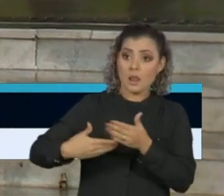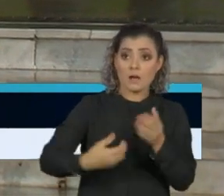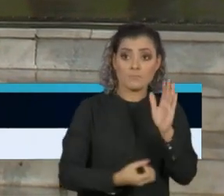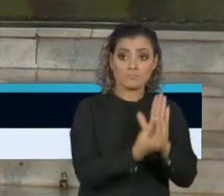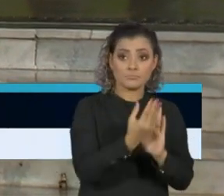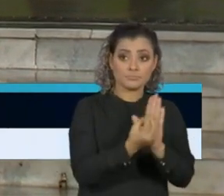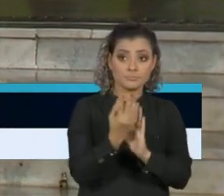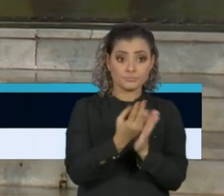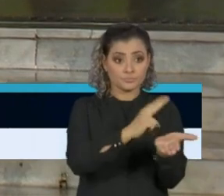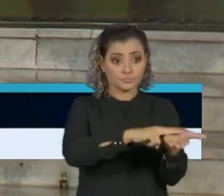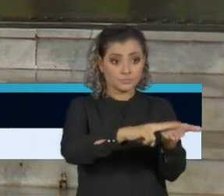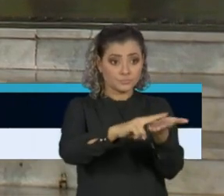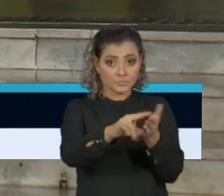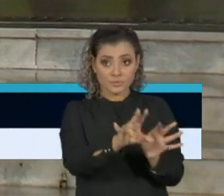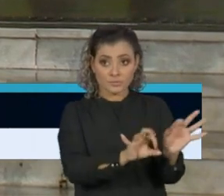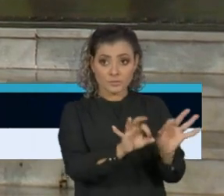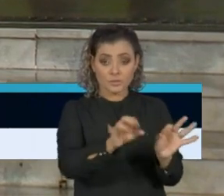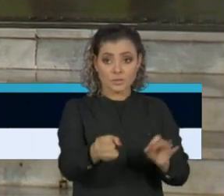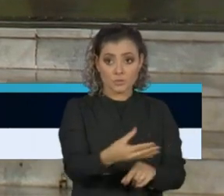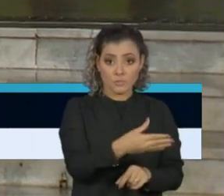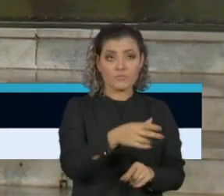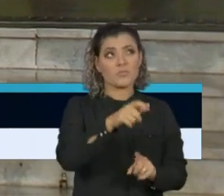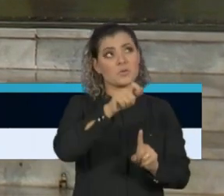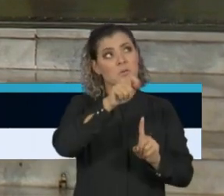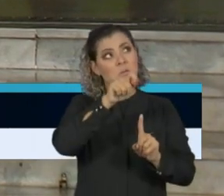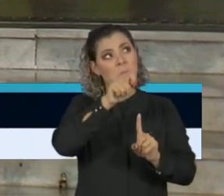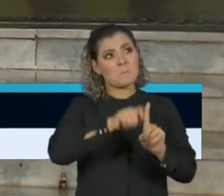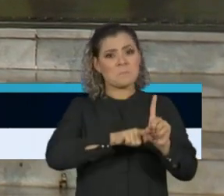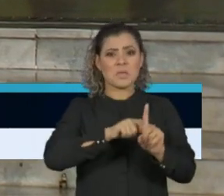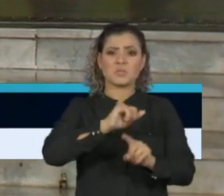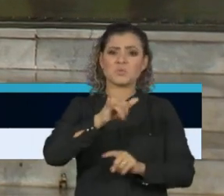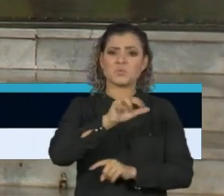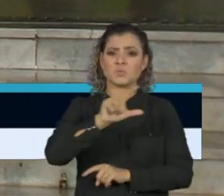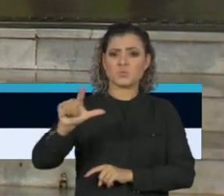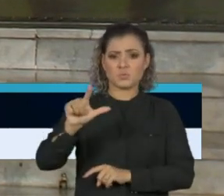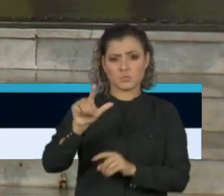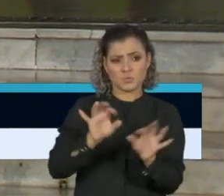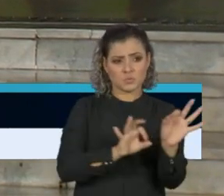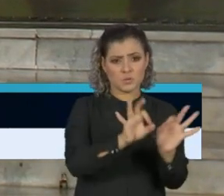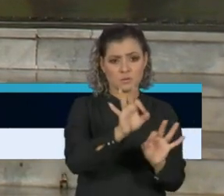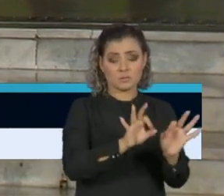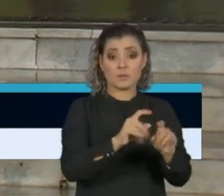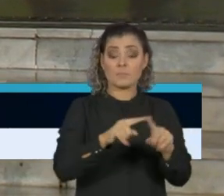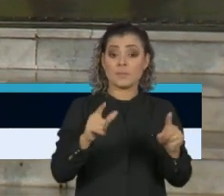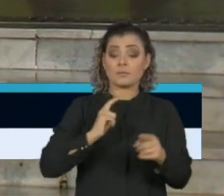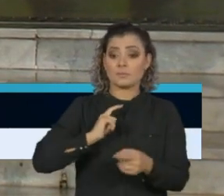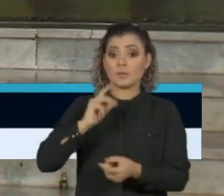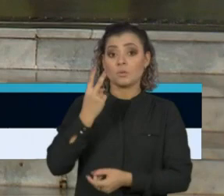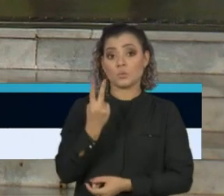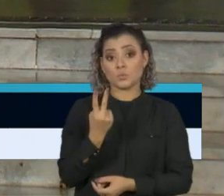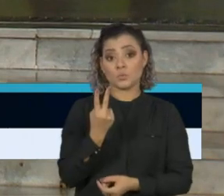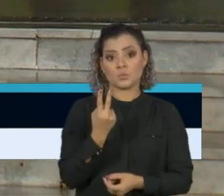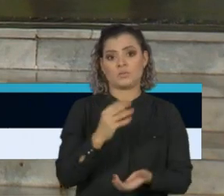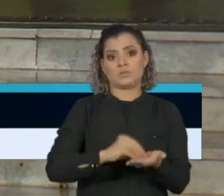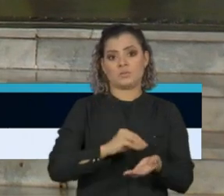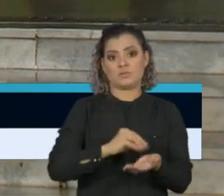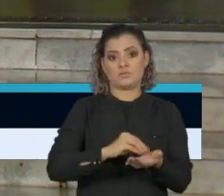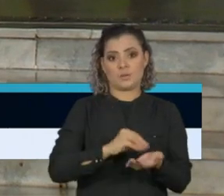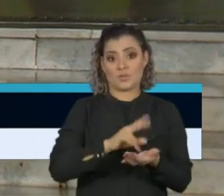ainda tem para colocar, seria para o final de julho. Então, nós temos duas reservas de leitos, vamos chamar assim,